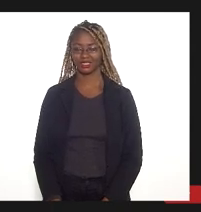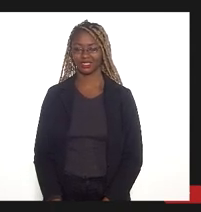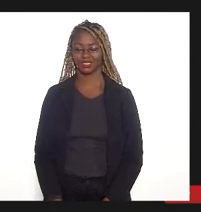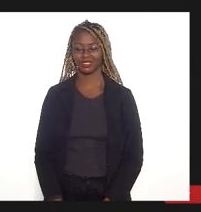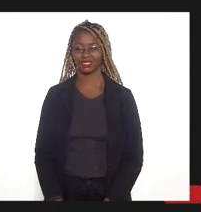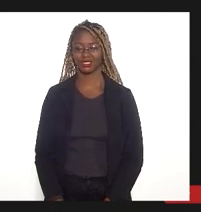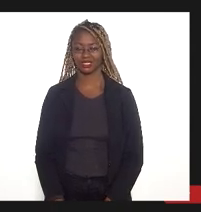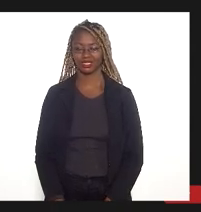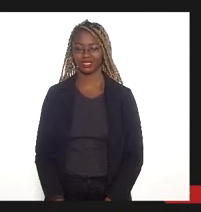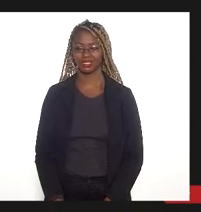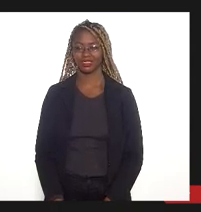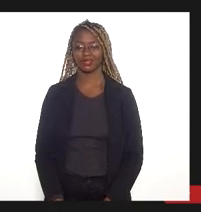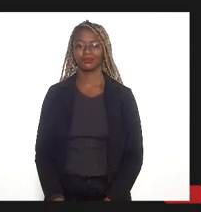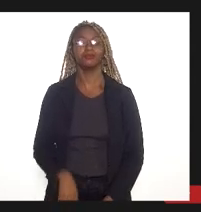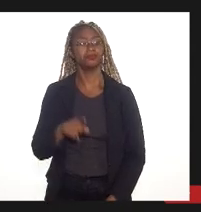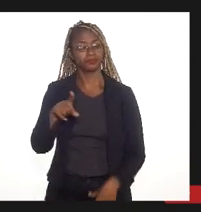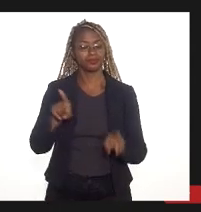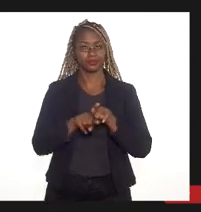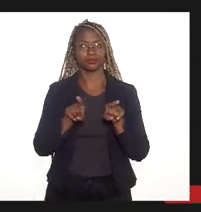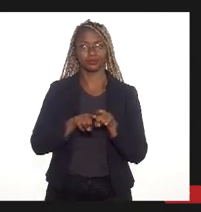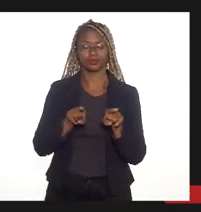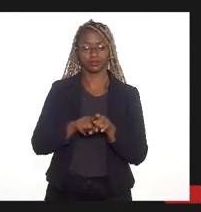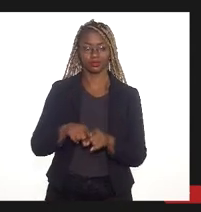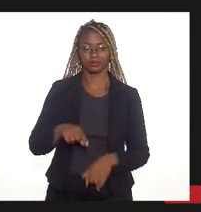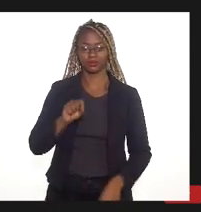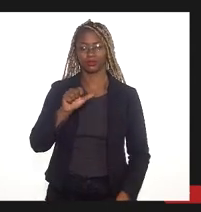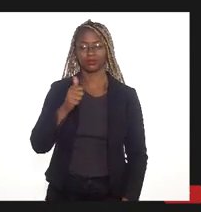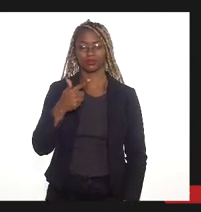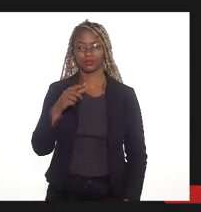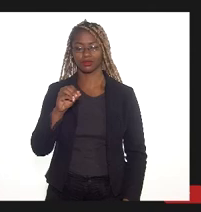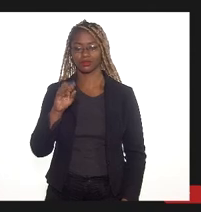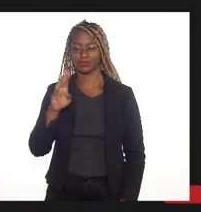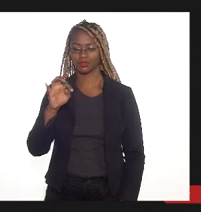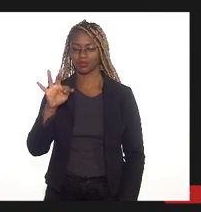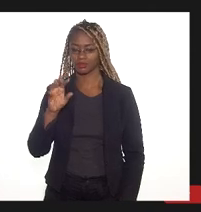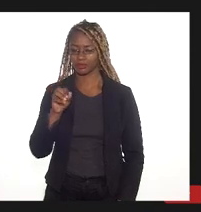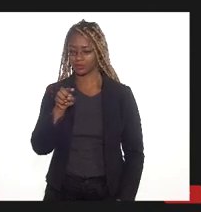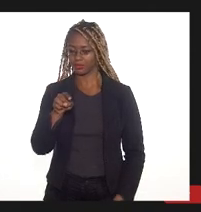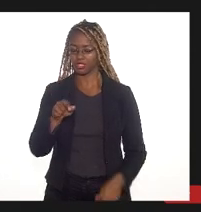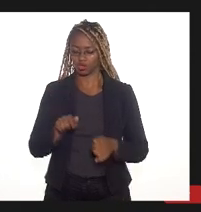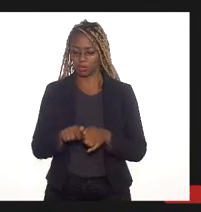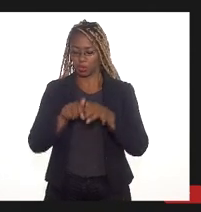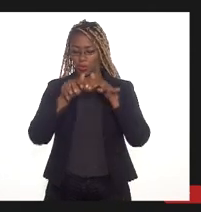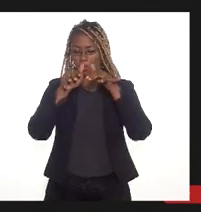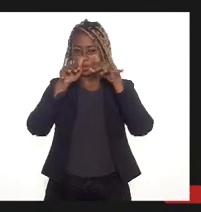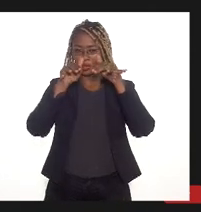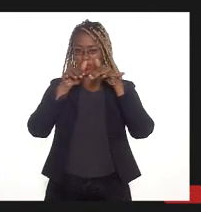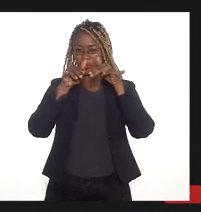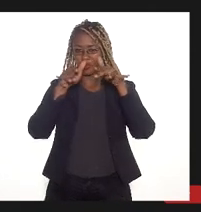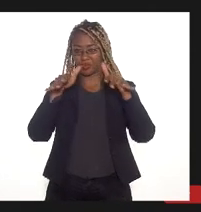Aqui também no São Bento transbordando. Obrigado, deputada Mônica. Pode ir em frente.